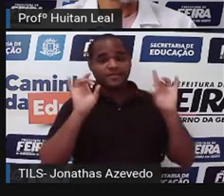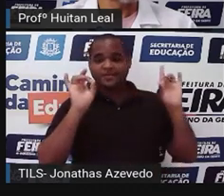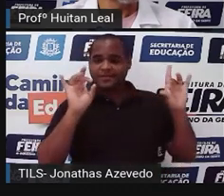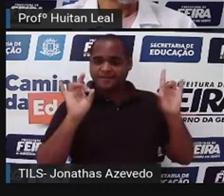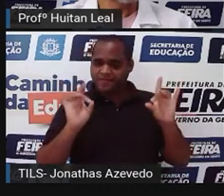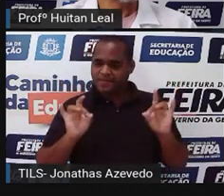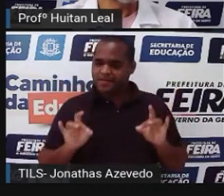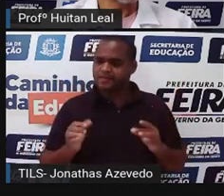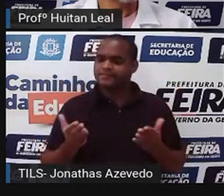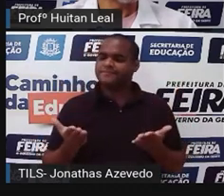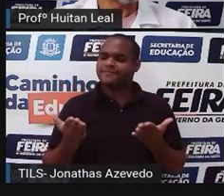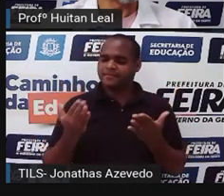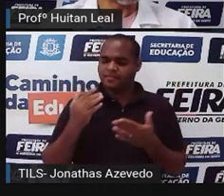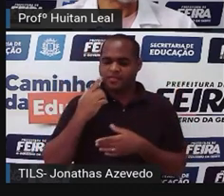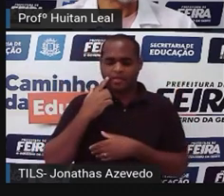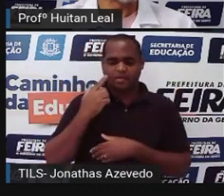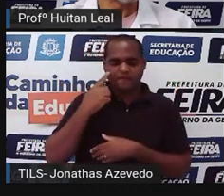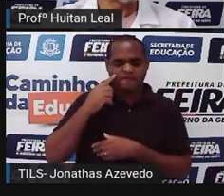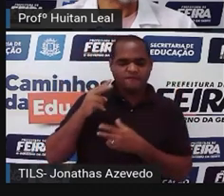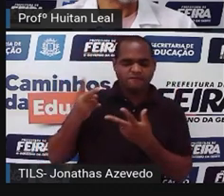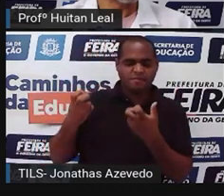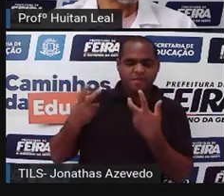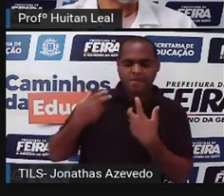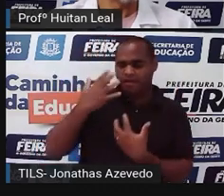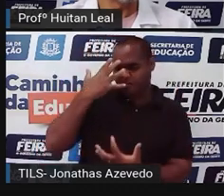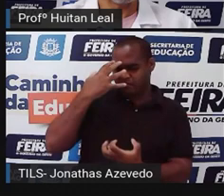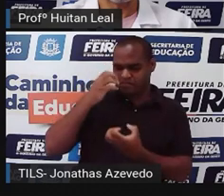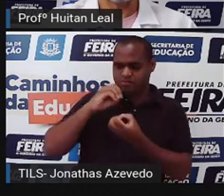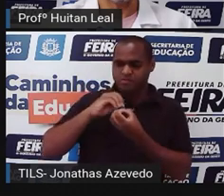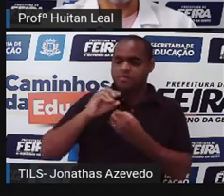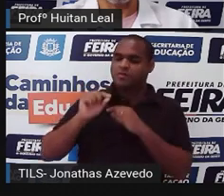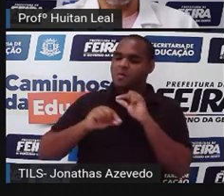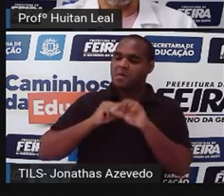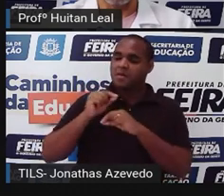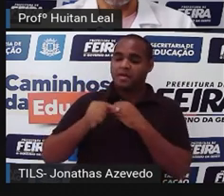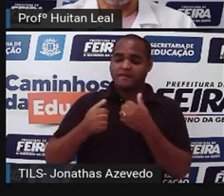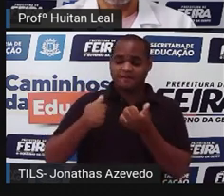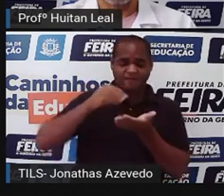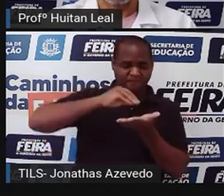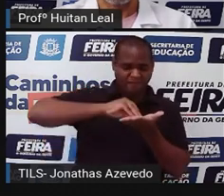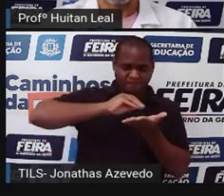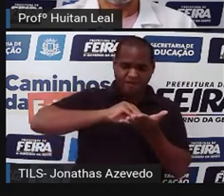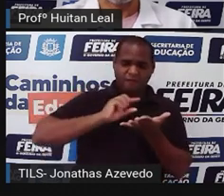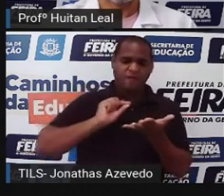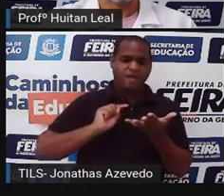outros, ele era incapaz de entender o que realmente lhe faltava.